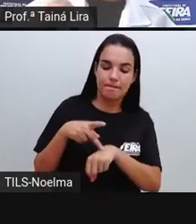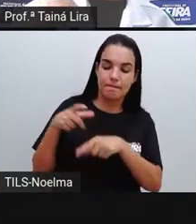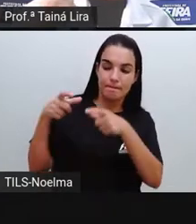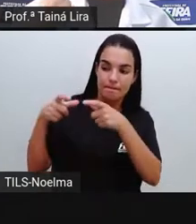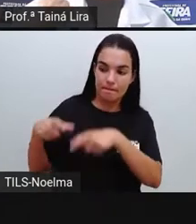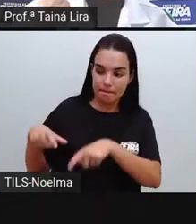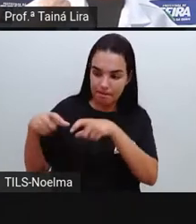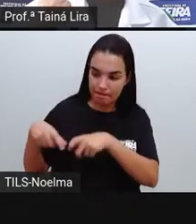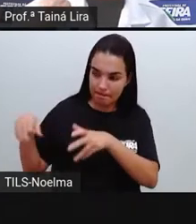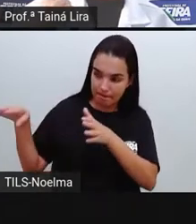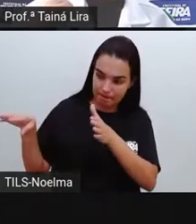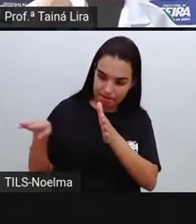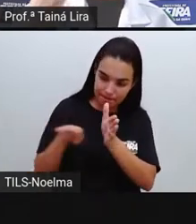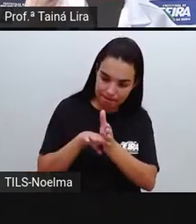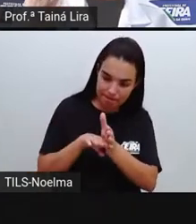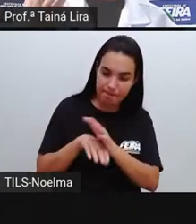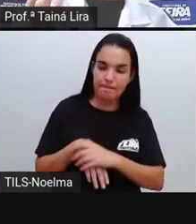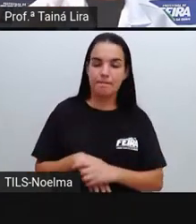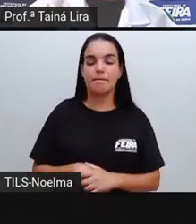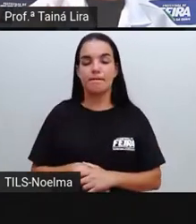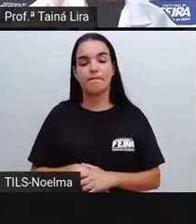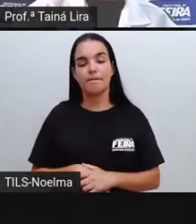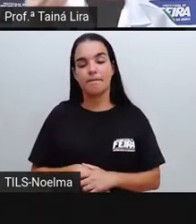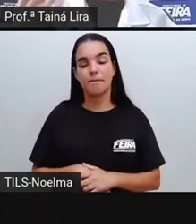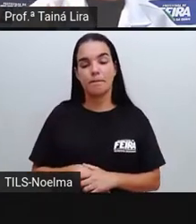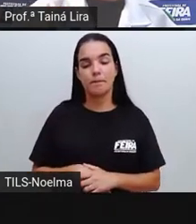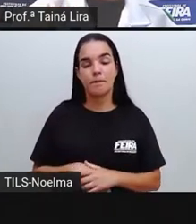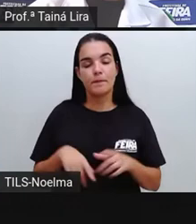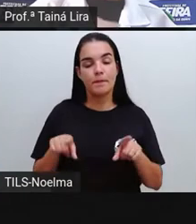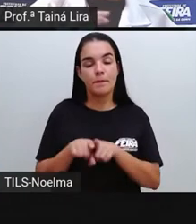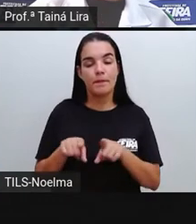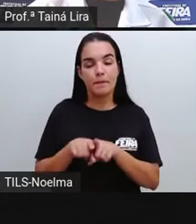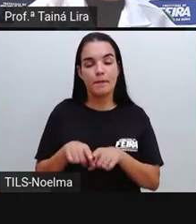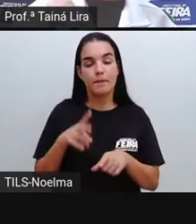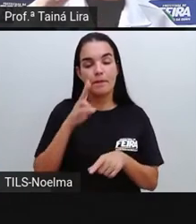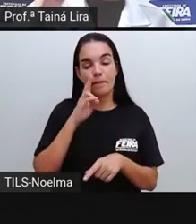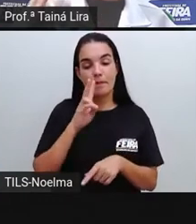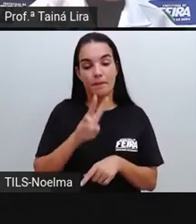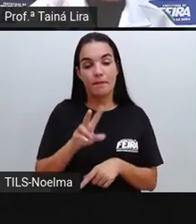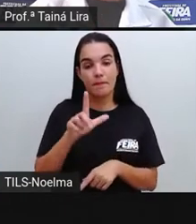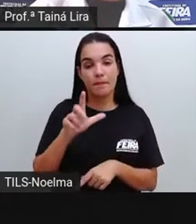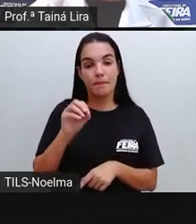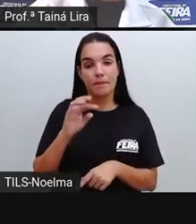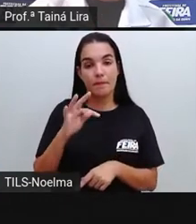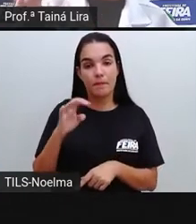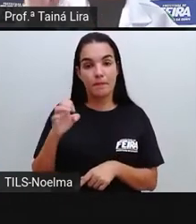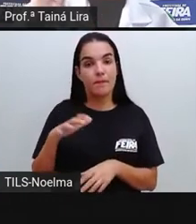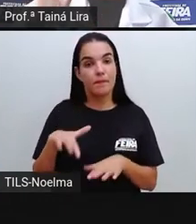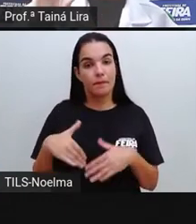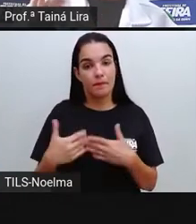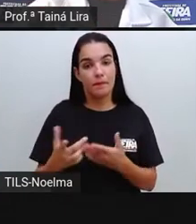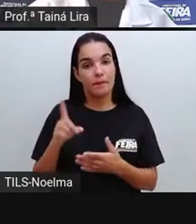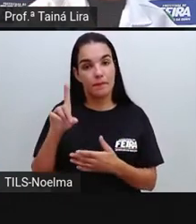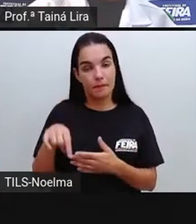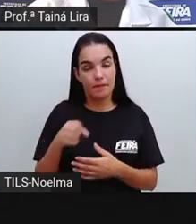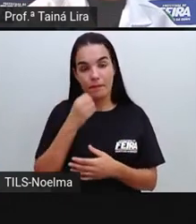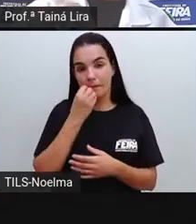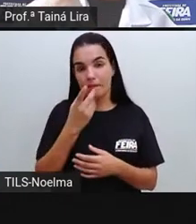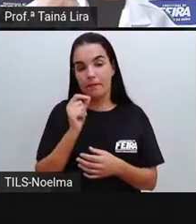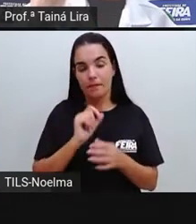né, ali também identifica o lote, enfim, então, esse código de barras, eles